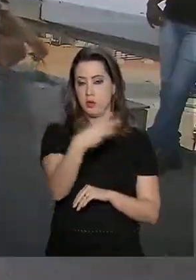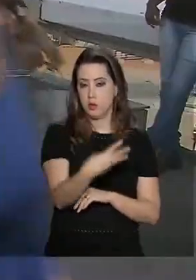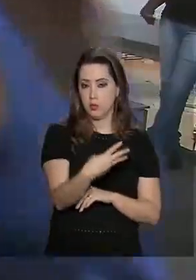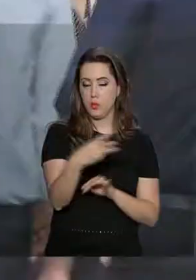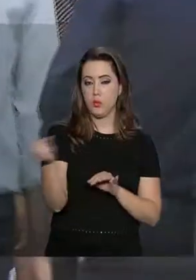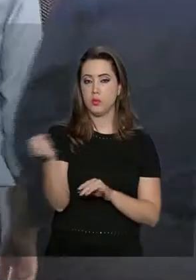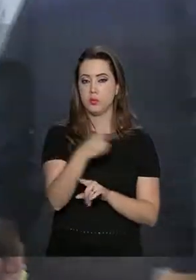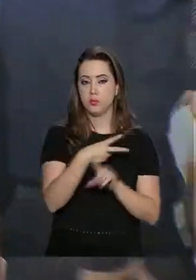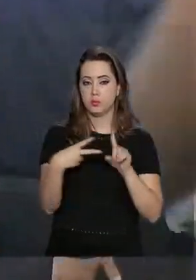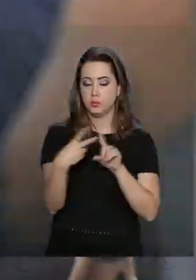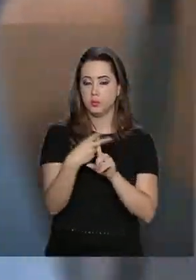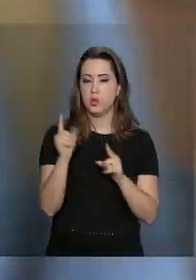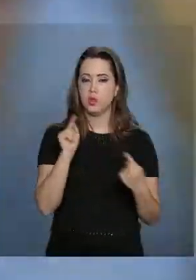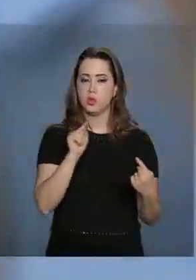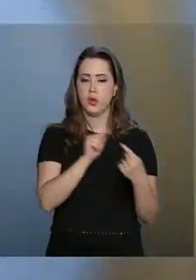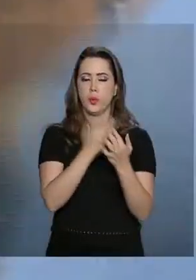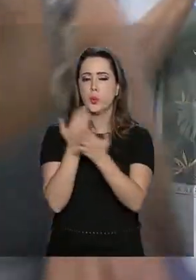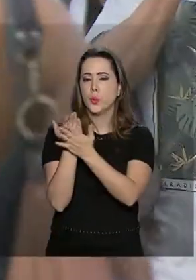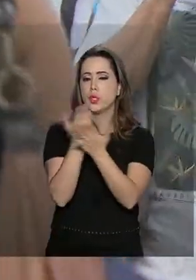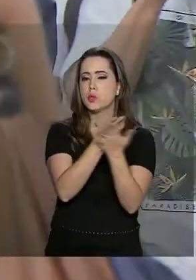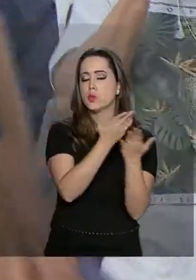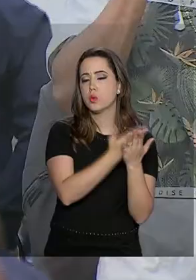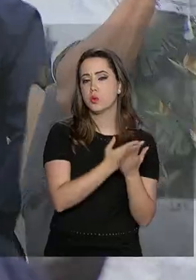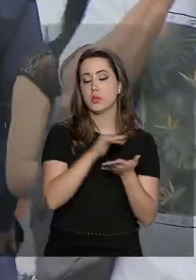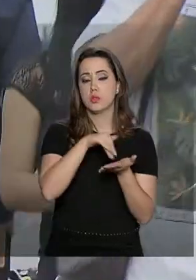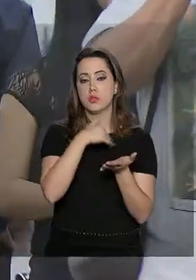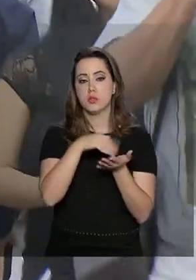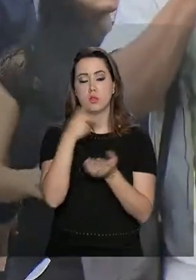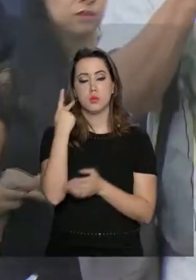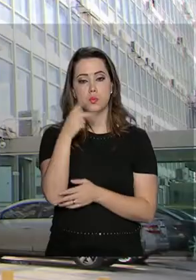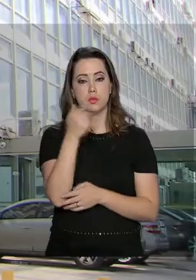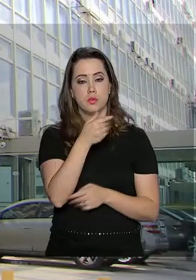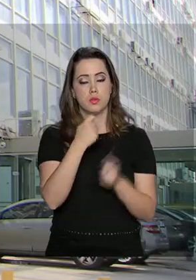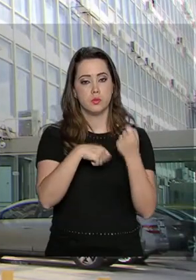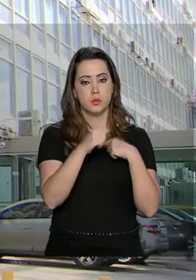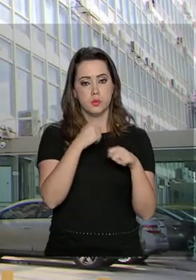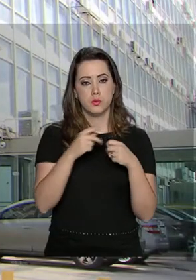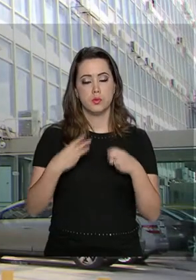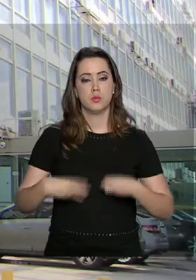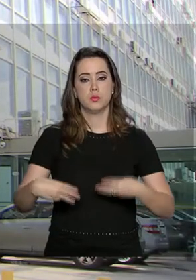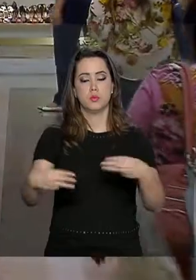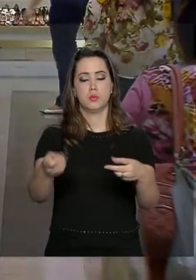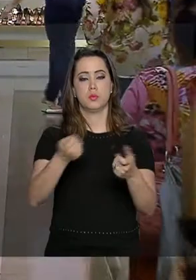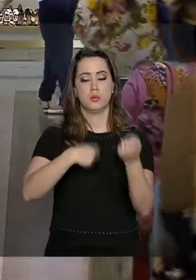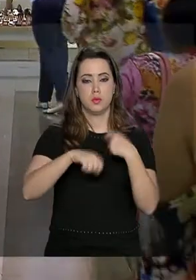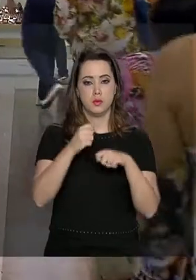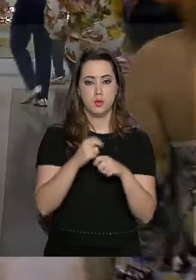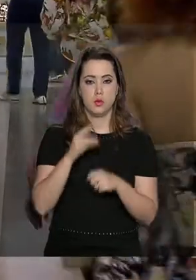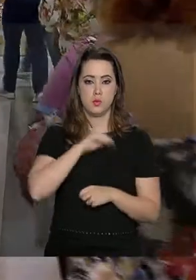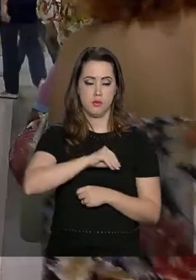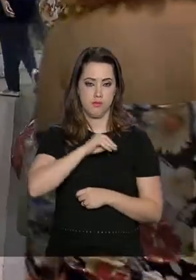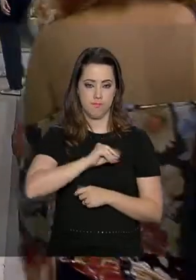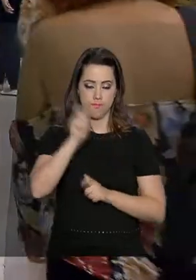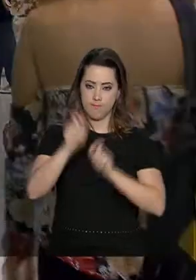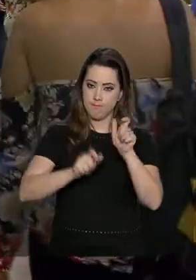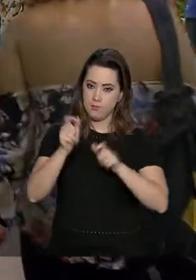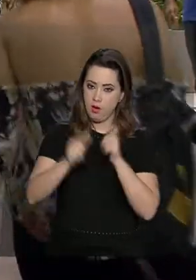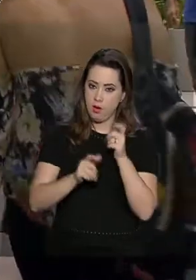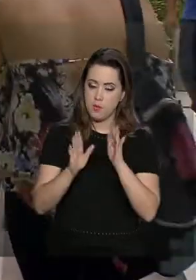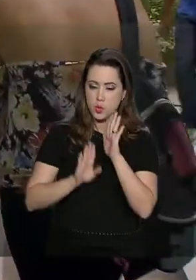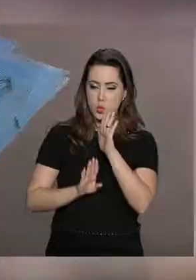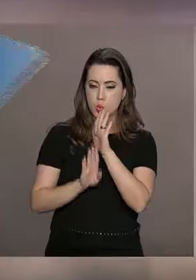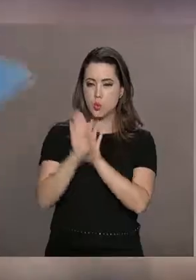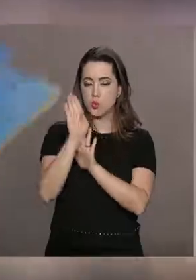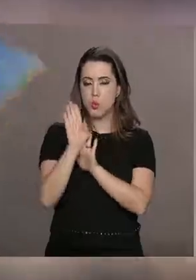Previdência. De acordo com o estudo da Secretaria de Política Econômica do Ministério da Economia, a renda do brasileiro vai